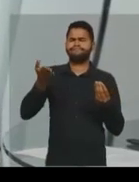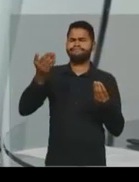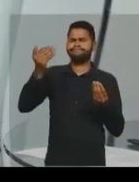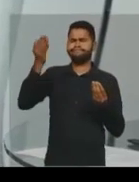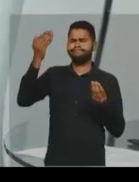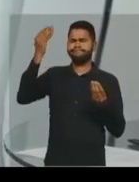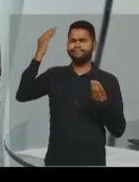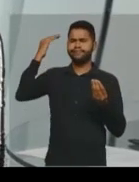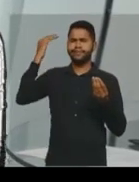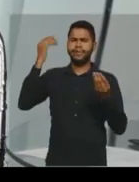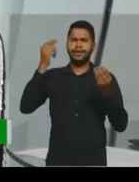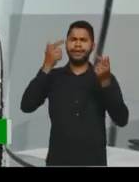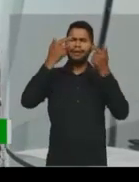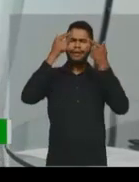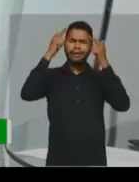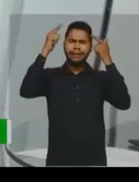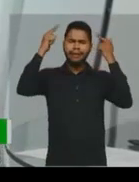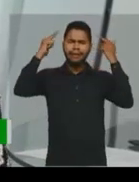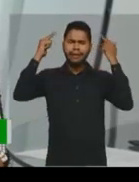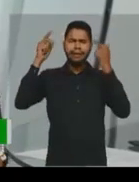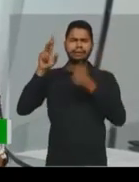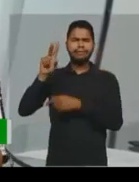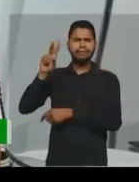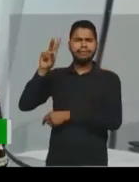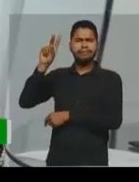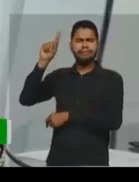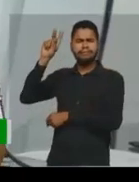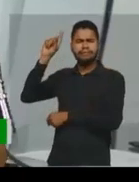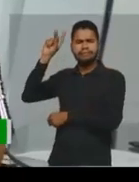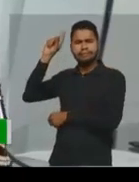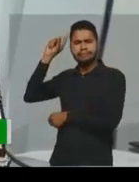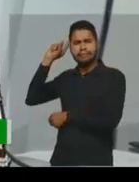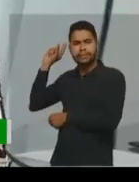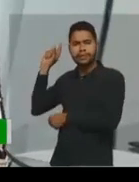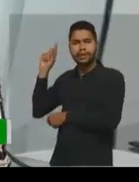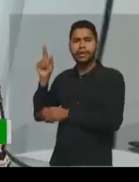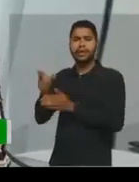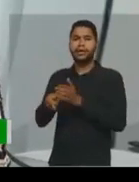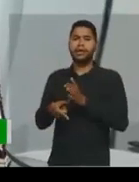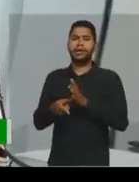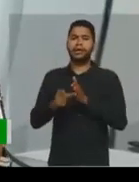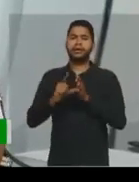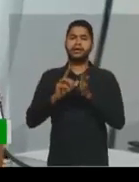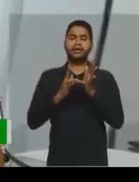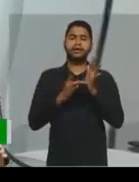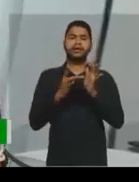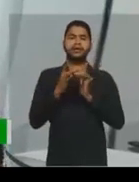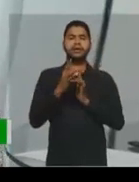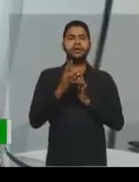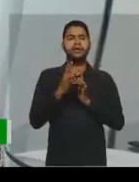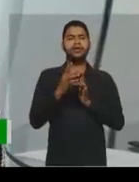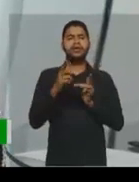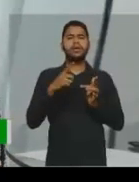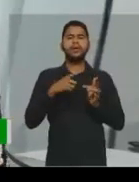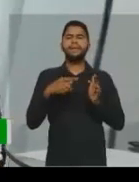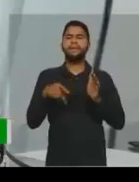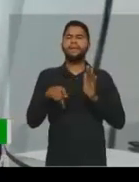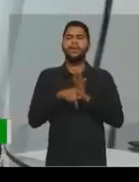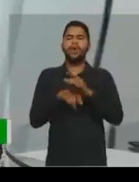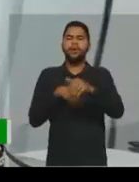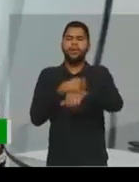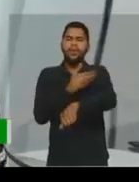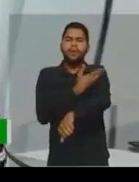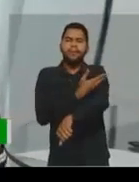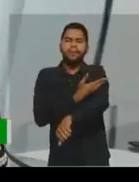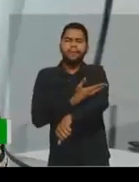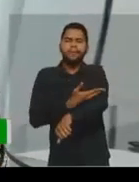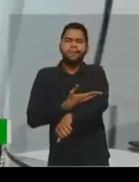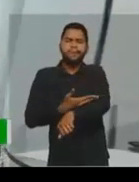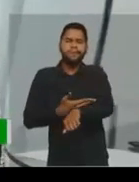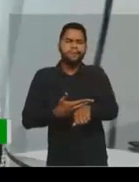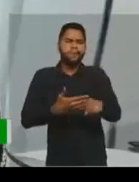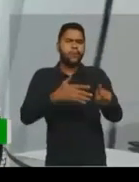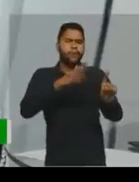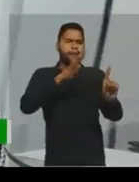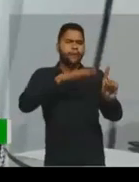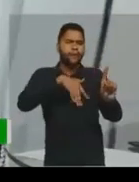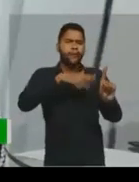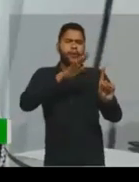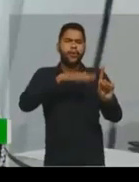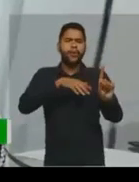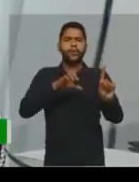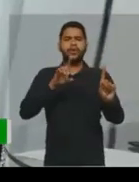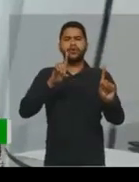século VI antes de Cristo. E ele tinha a ver com rituais ao deus mitológico